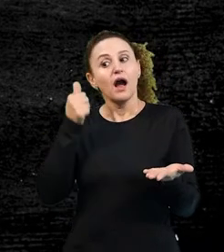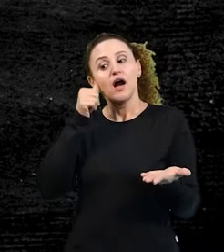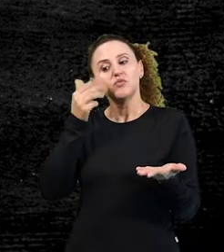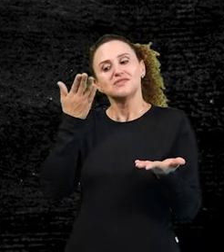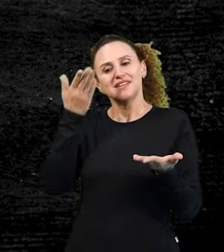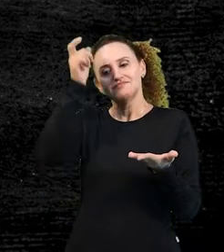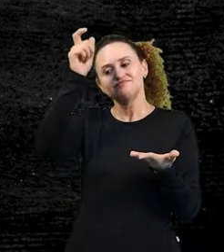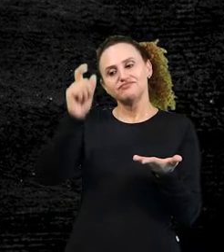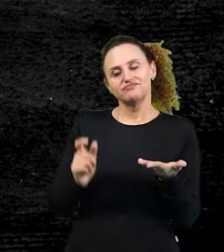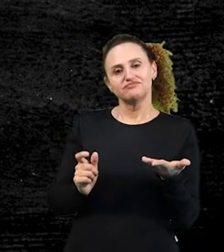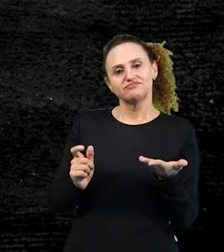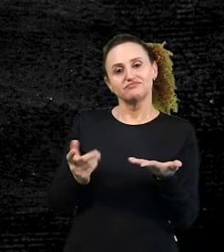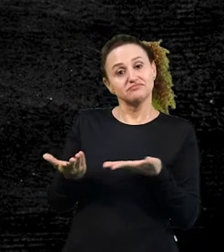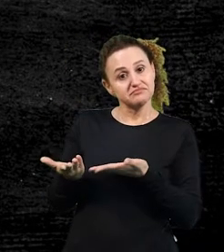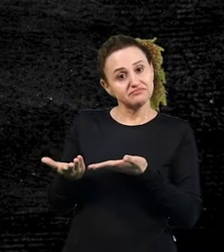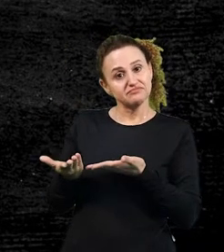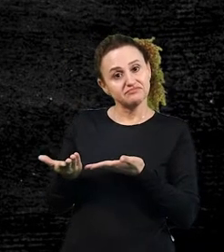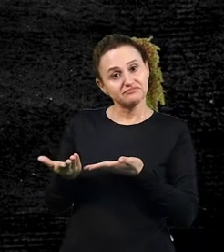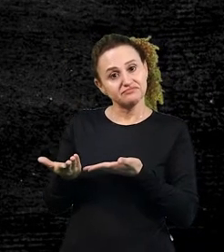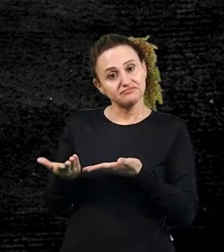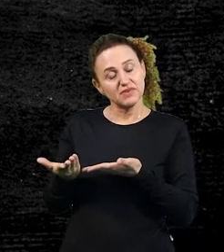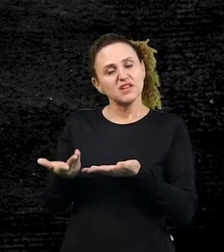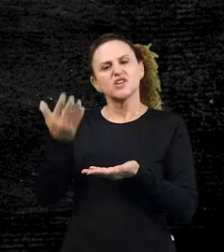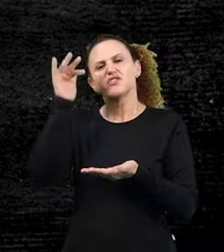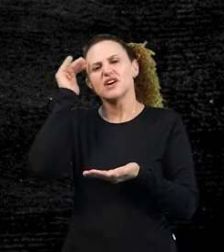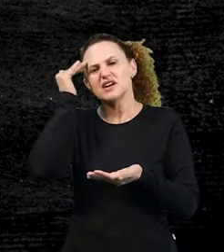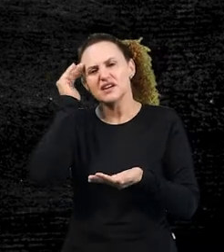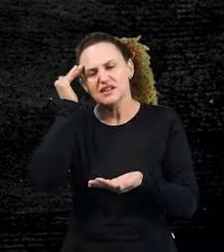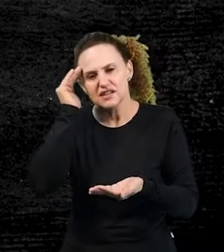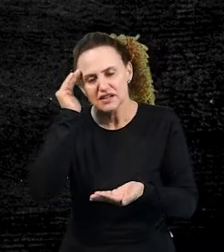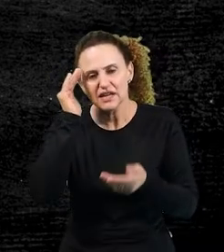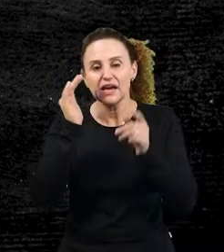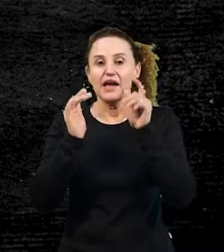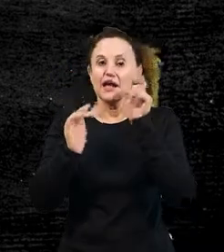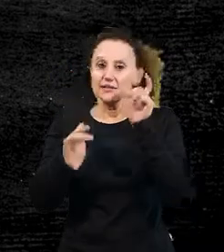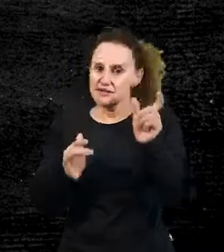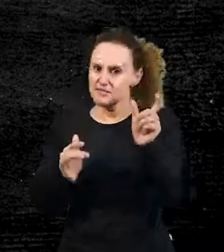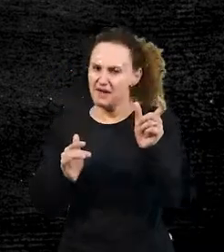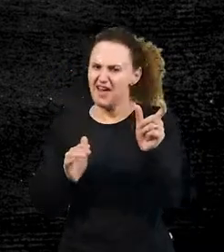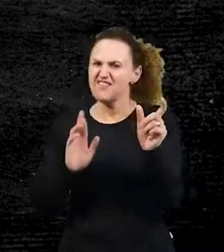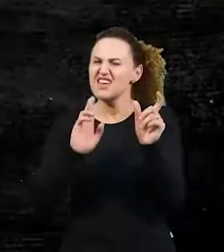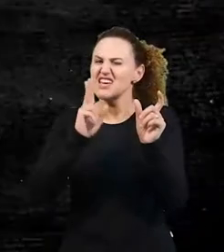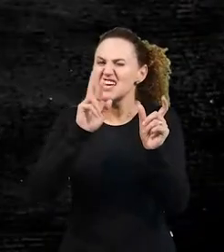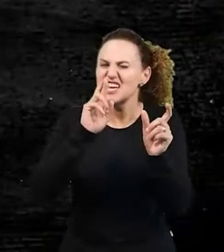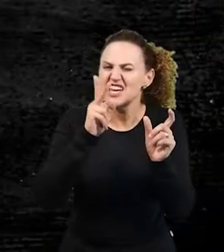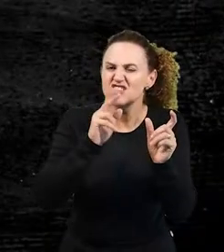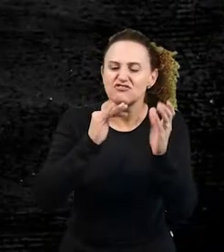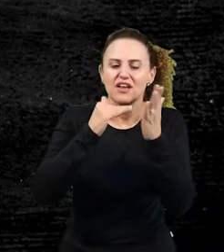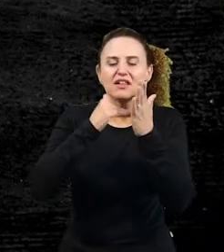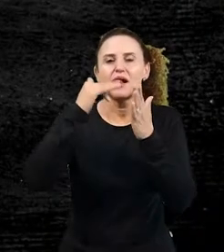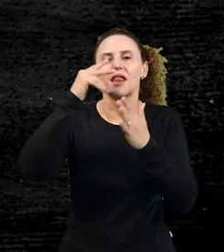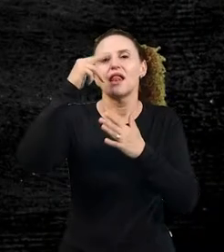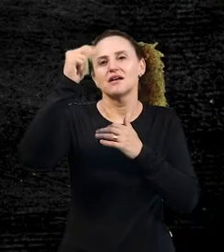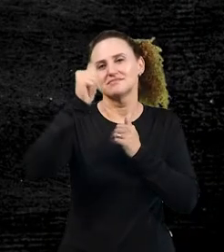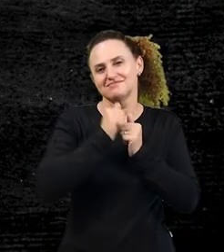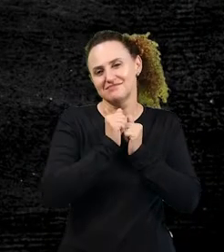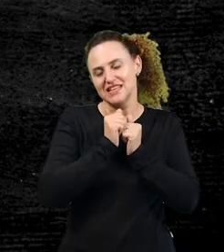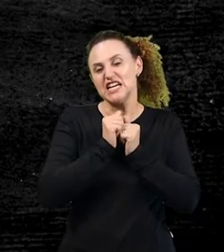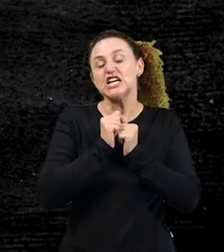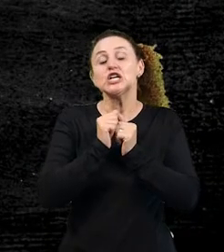gente vai entender que essa palavra carteira aqui é diferente da carteira